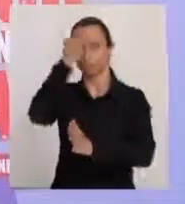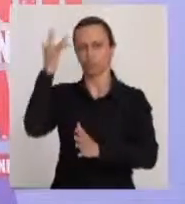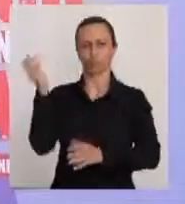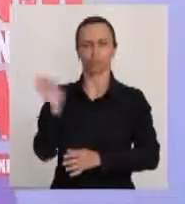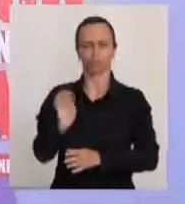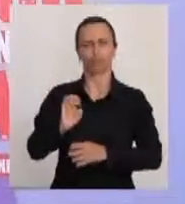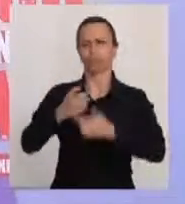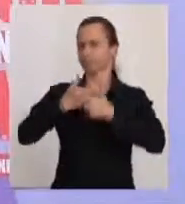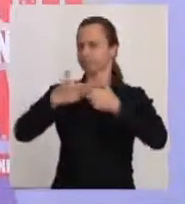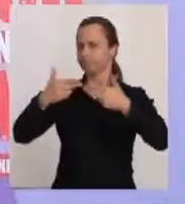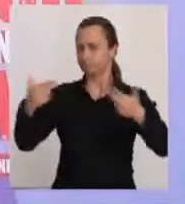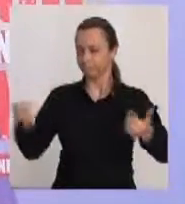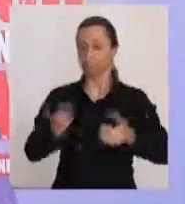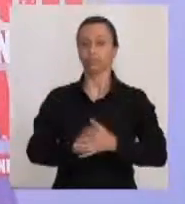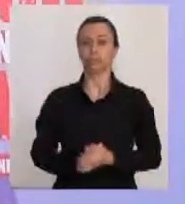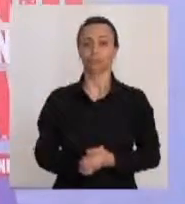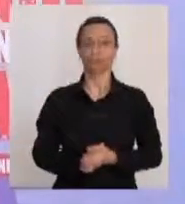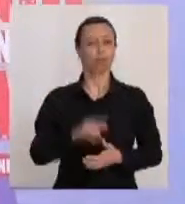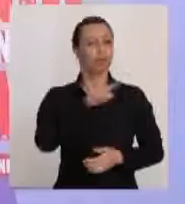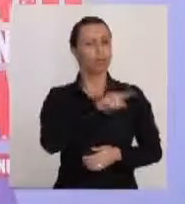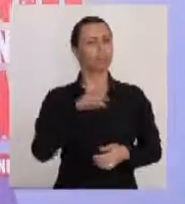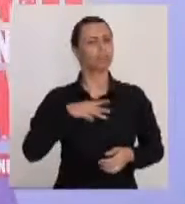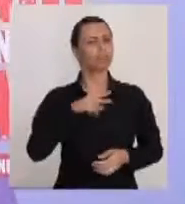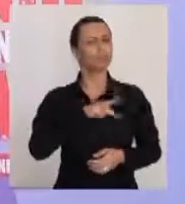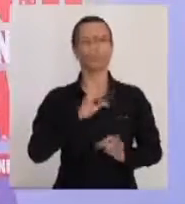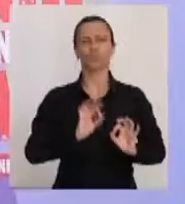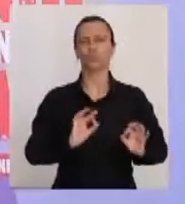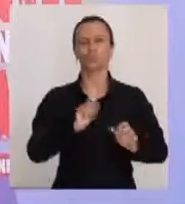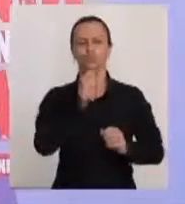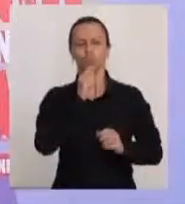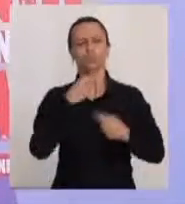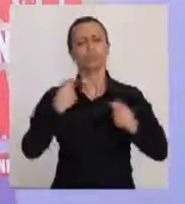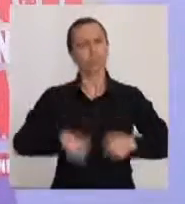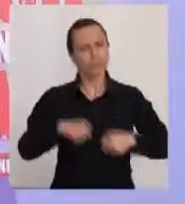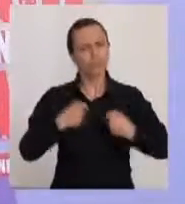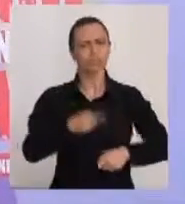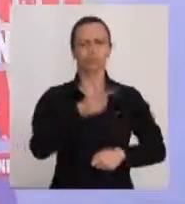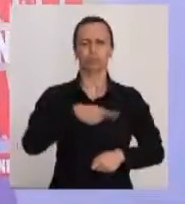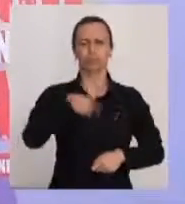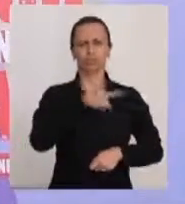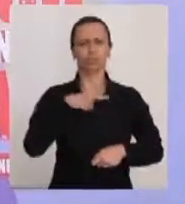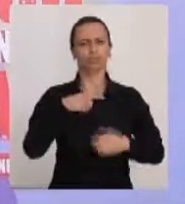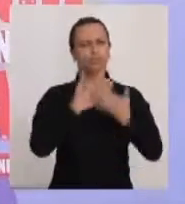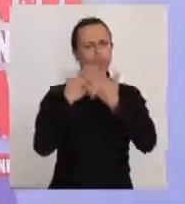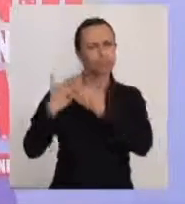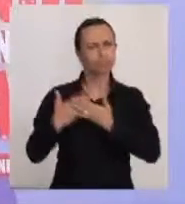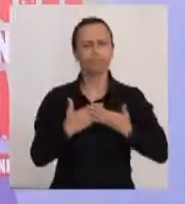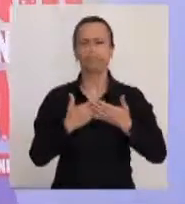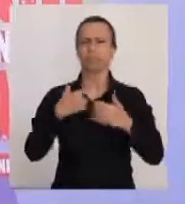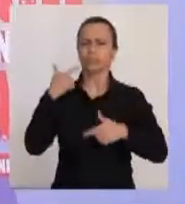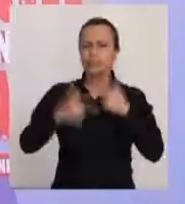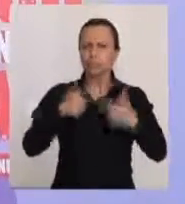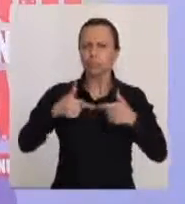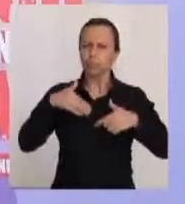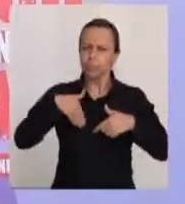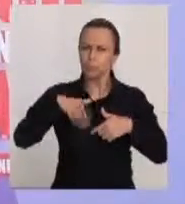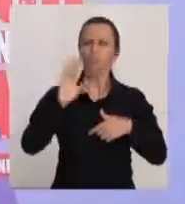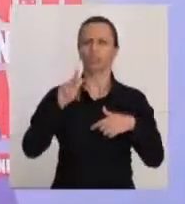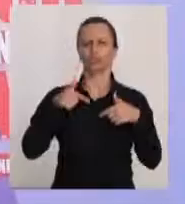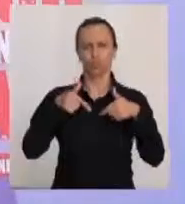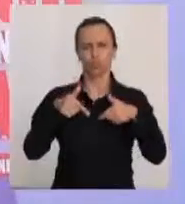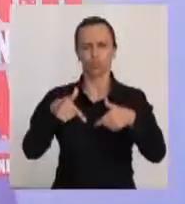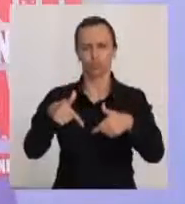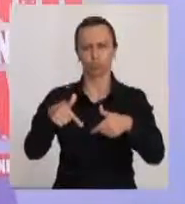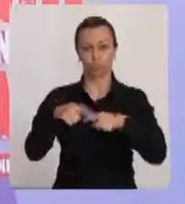sabe que quem delibera sobre essa matéria é o Legislativo, a gente precisa que os promotores do Ministério Público possam estudar e